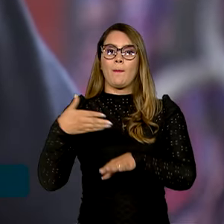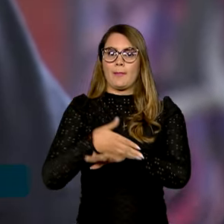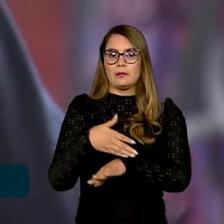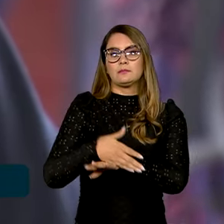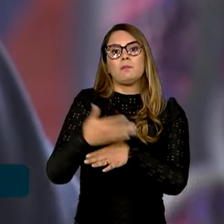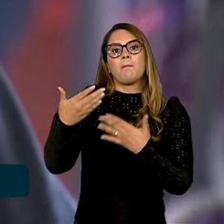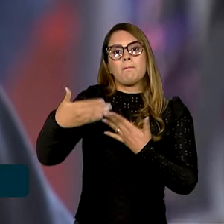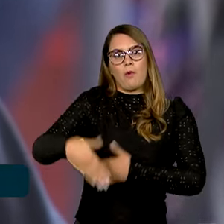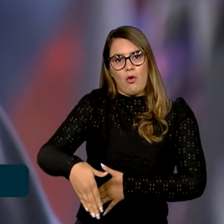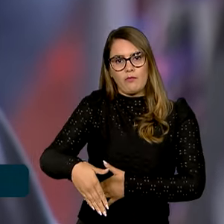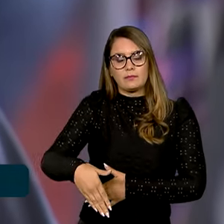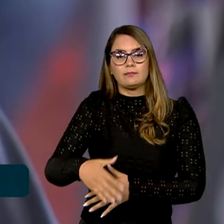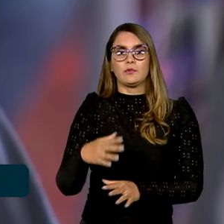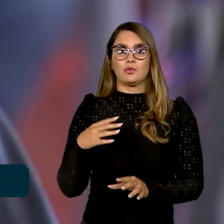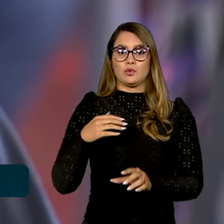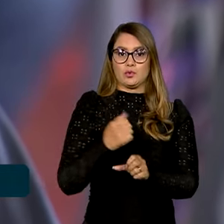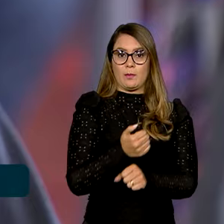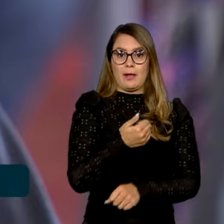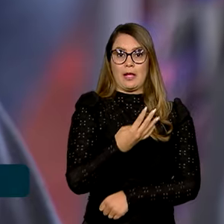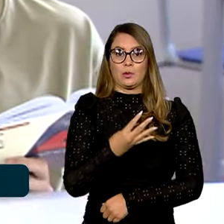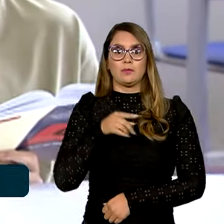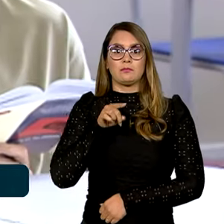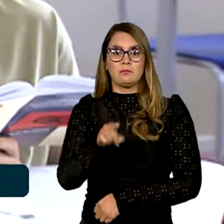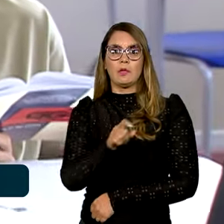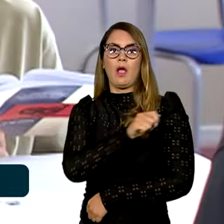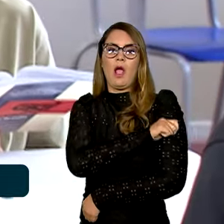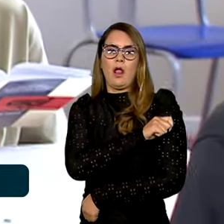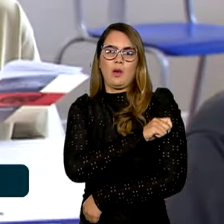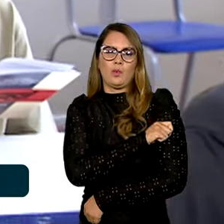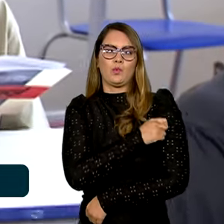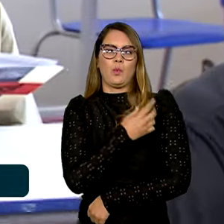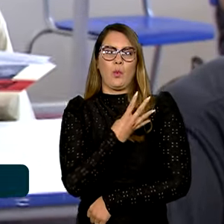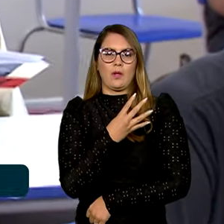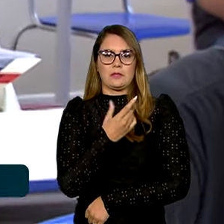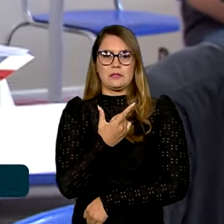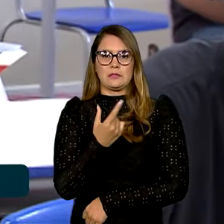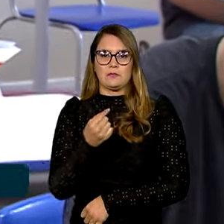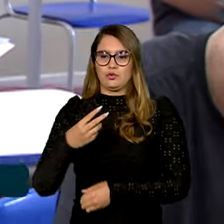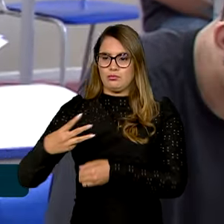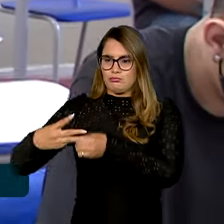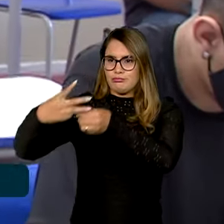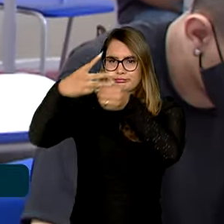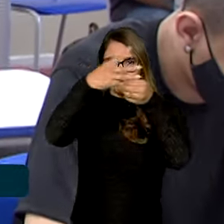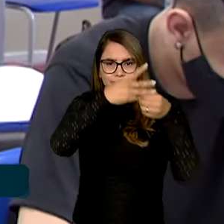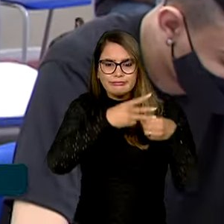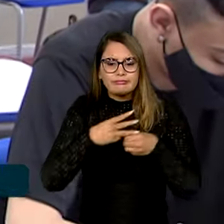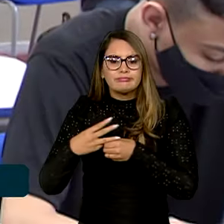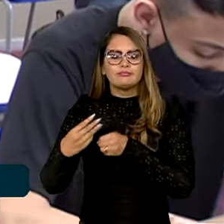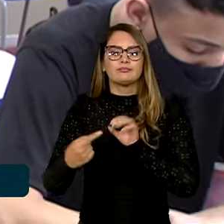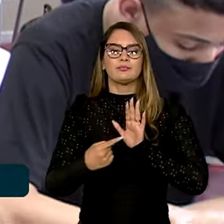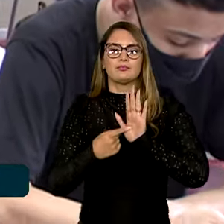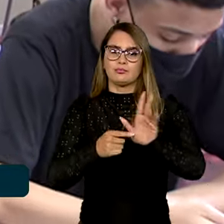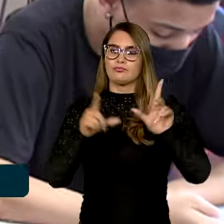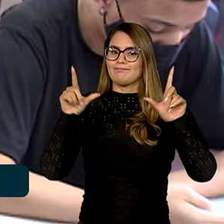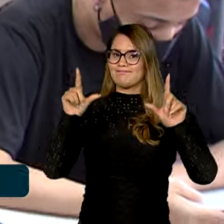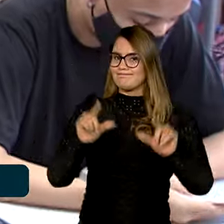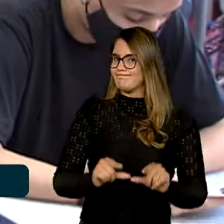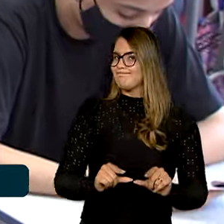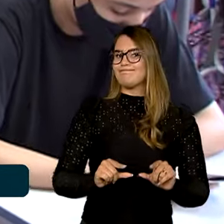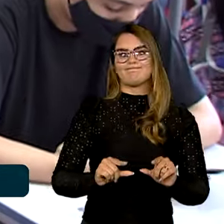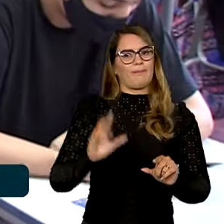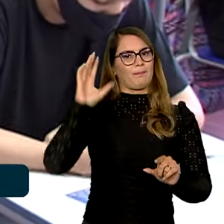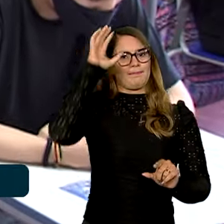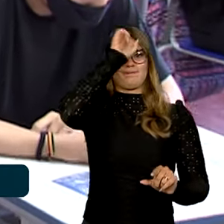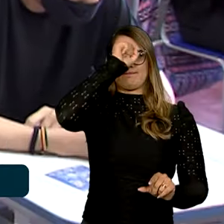exame. Os 14 mil alunos brasileiros de 420 municípios apresentaram queda no desempenho.